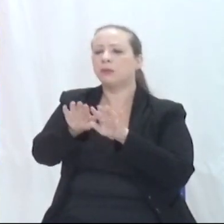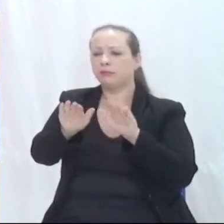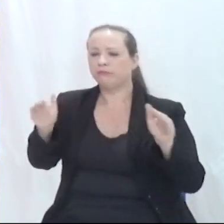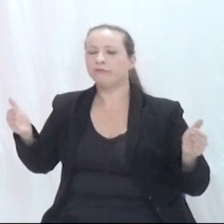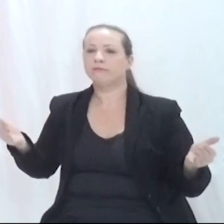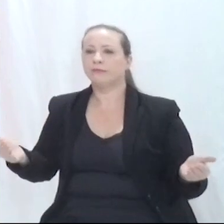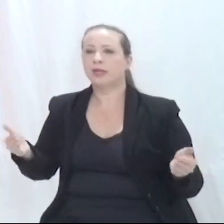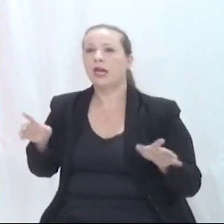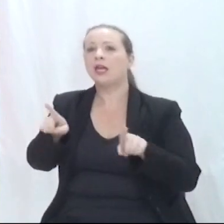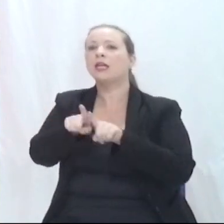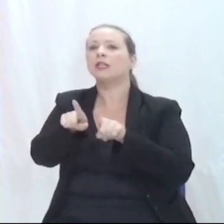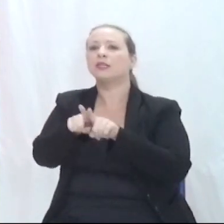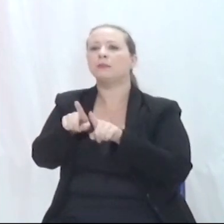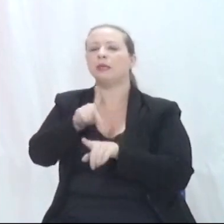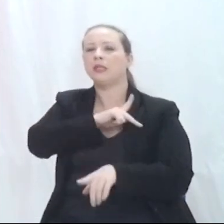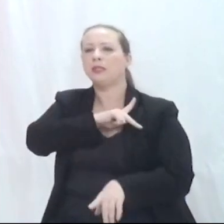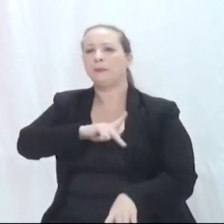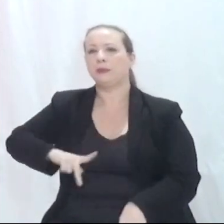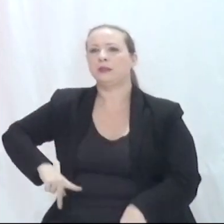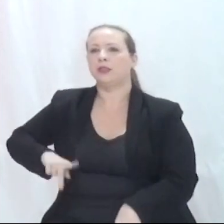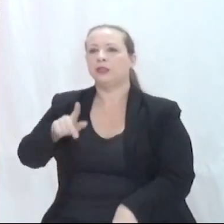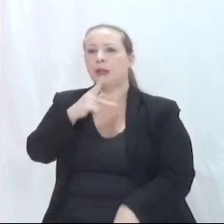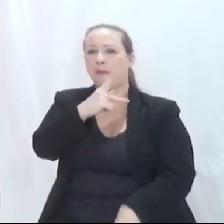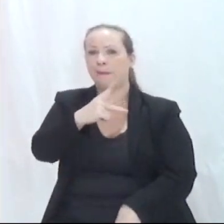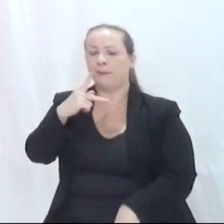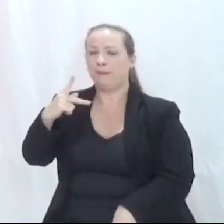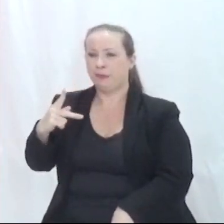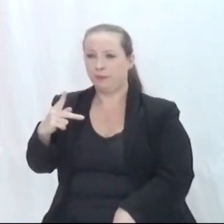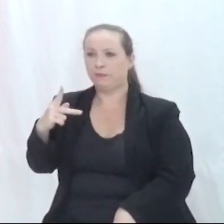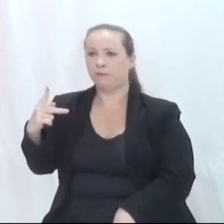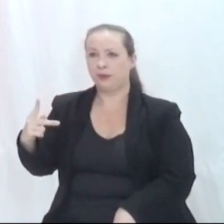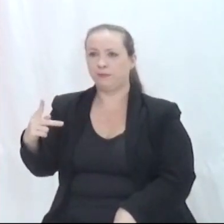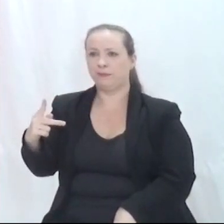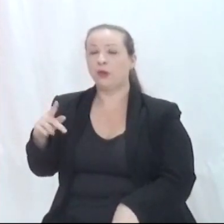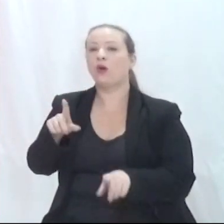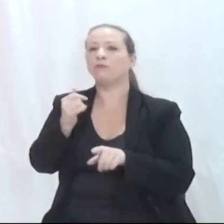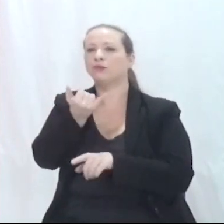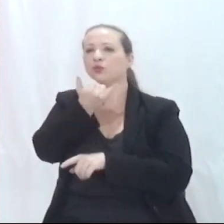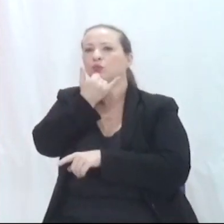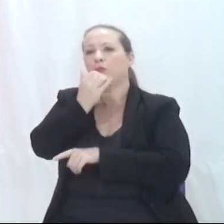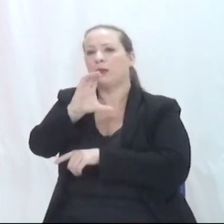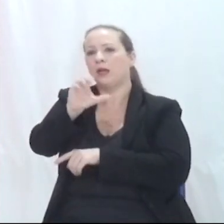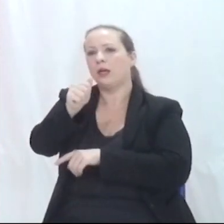presidente da PP. Poderam nos acompanhar? Do CAEP? Desculpa.